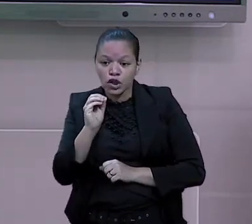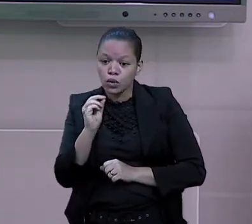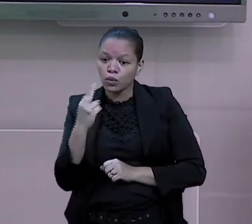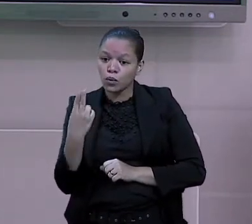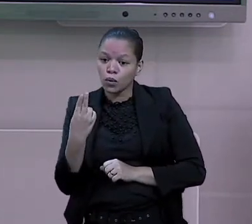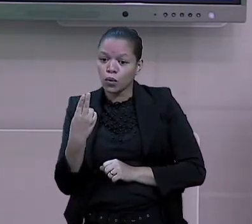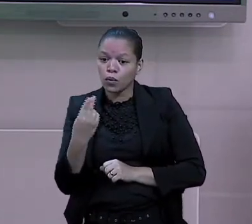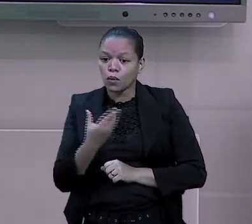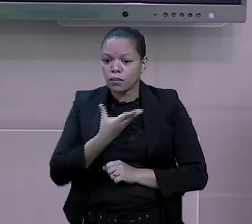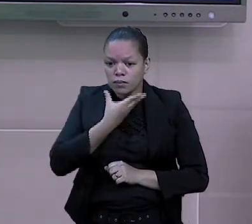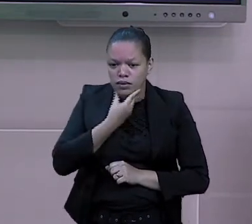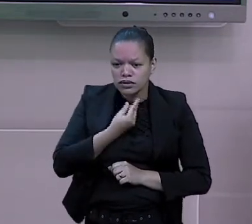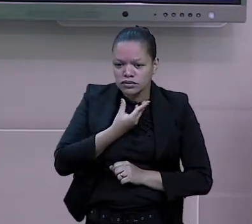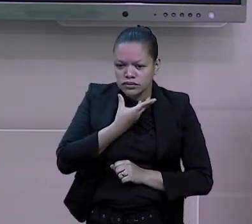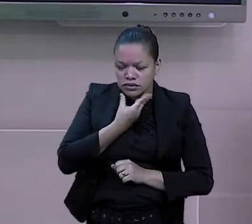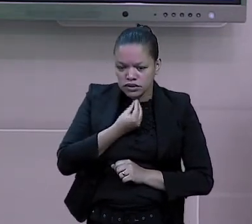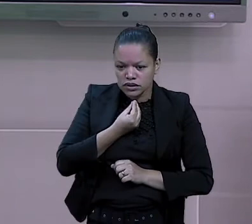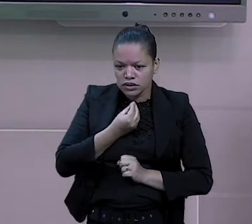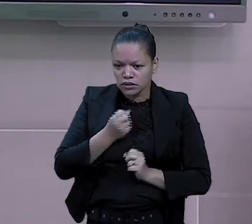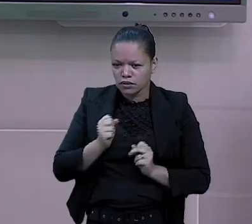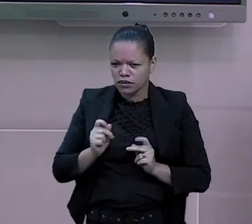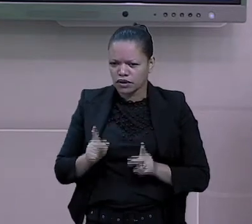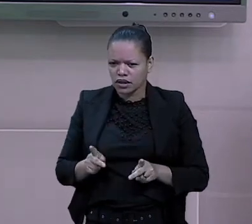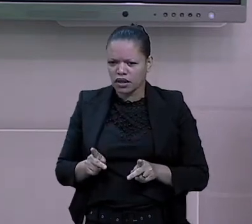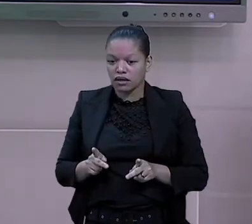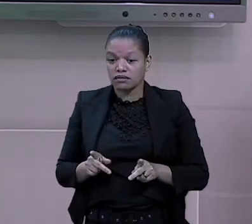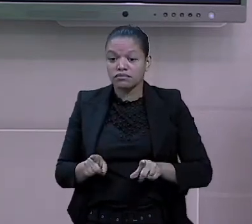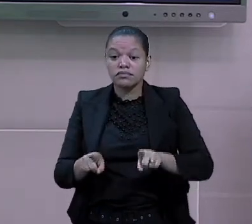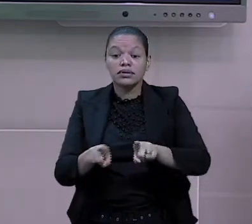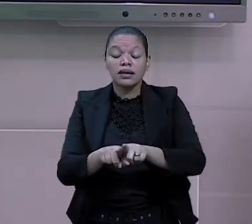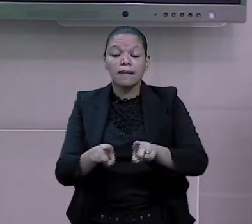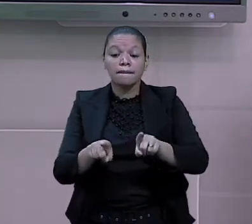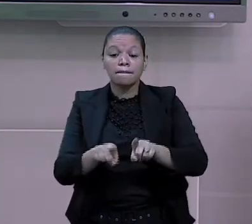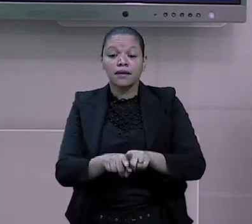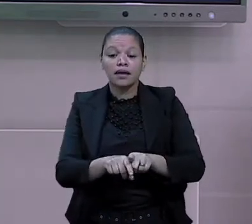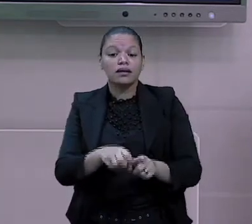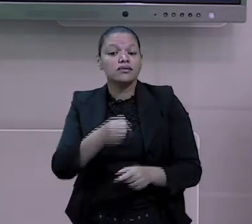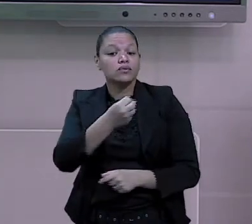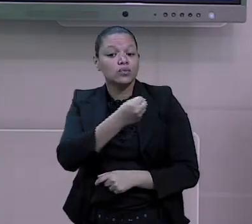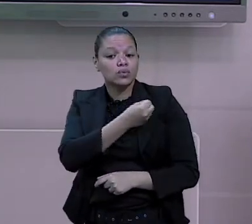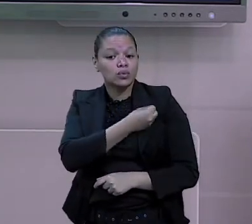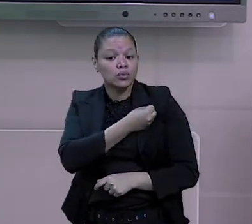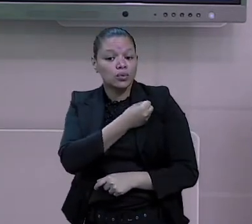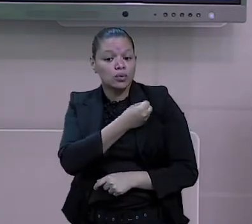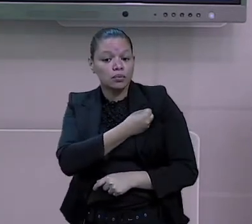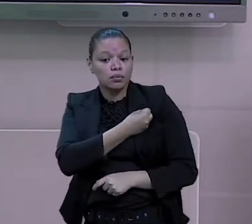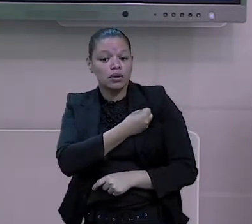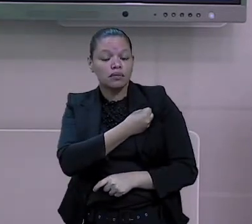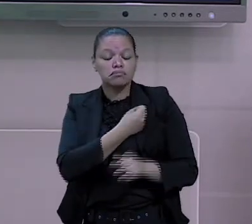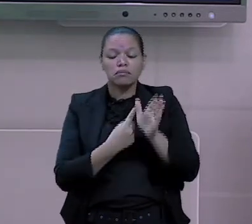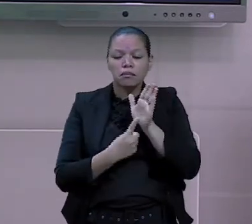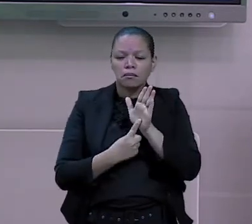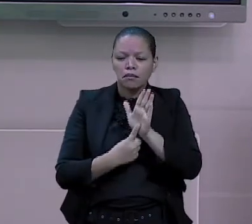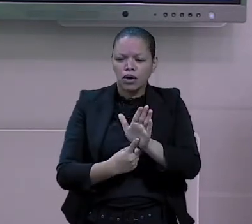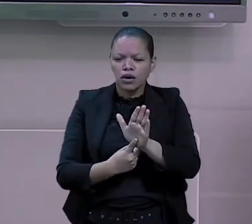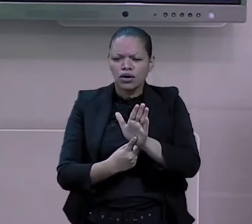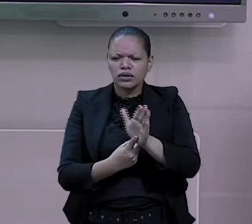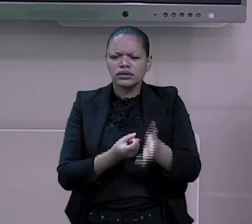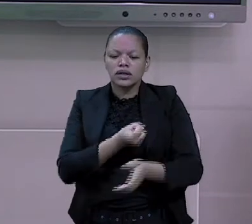a ideia de quantidade. um, dois. E o número do substantivo a gente classifica como?